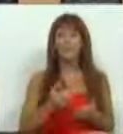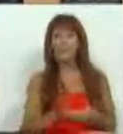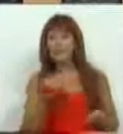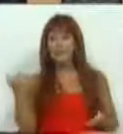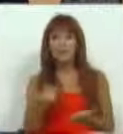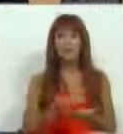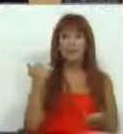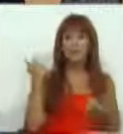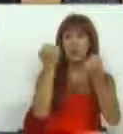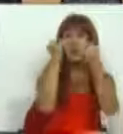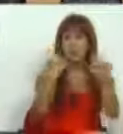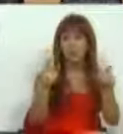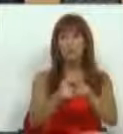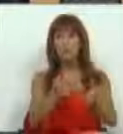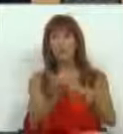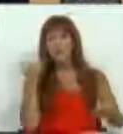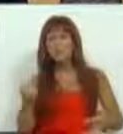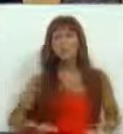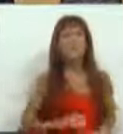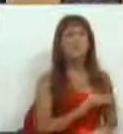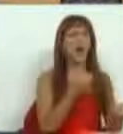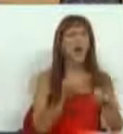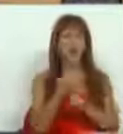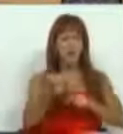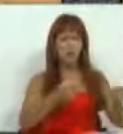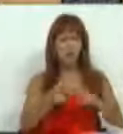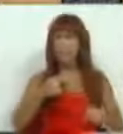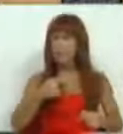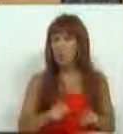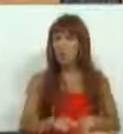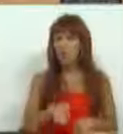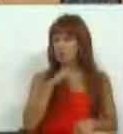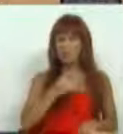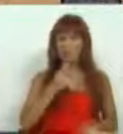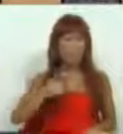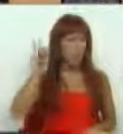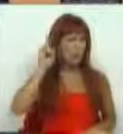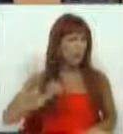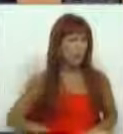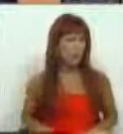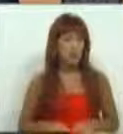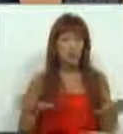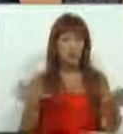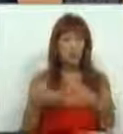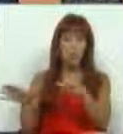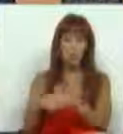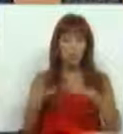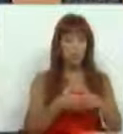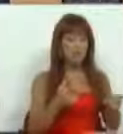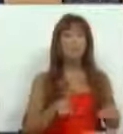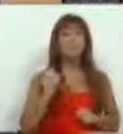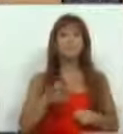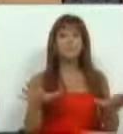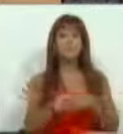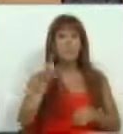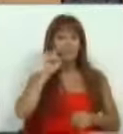autonomia a uma série de organismos. E nós reputamos da maior importância as comissões. As